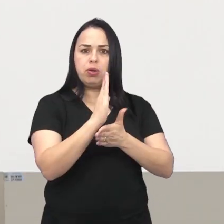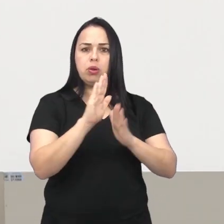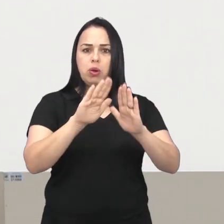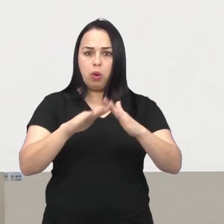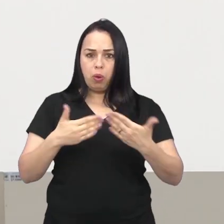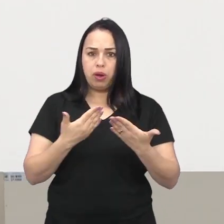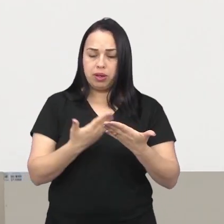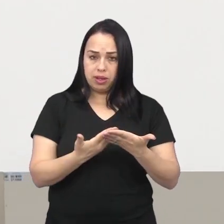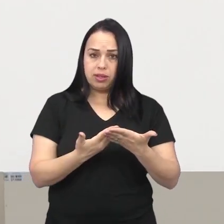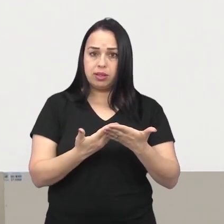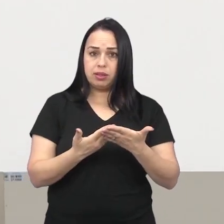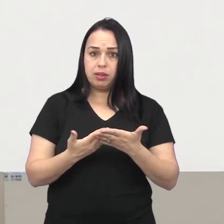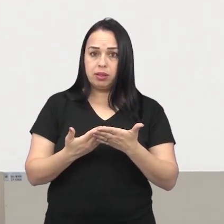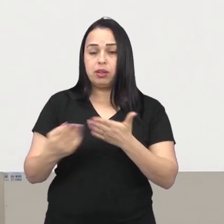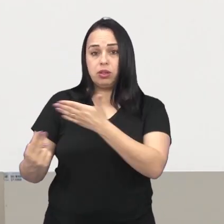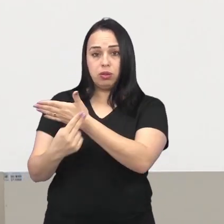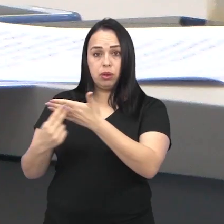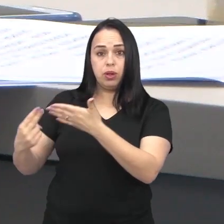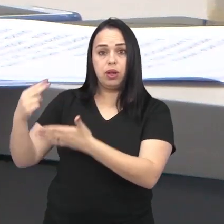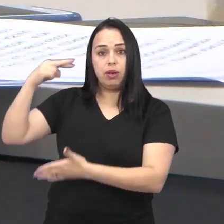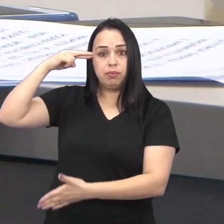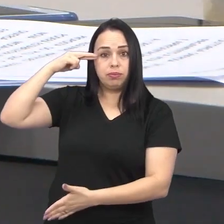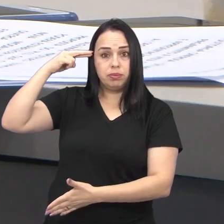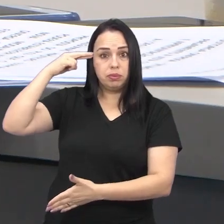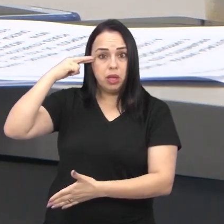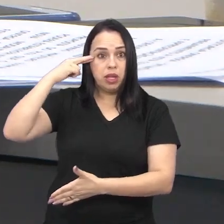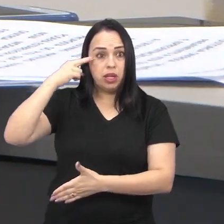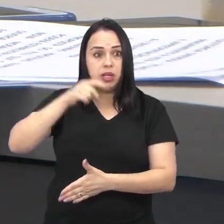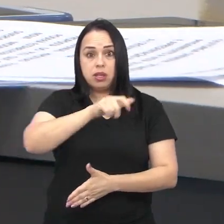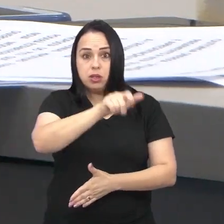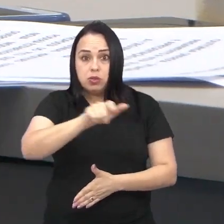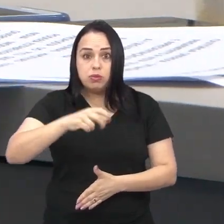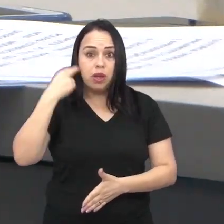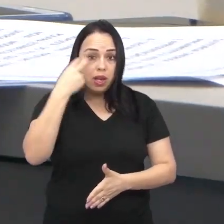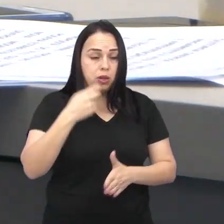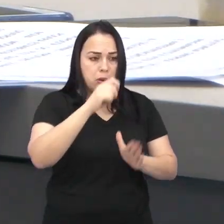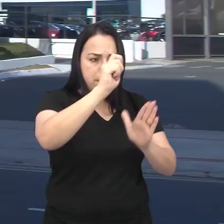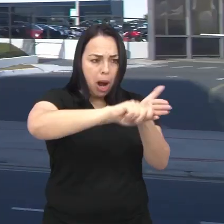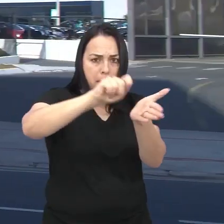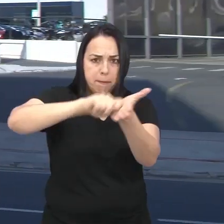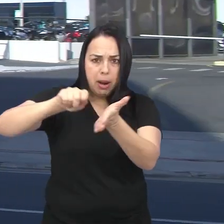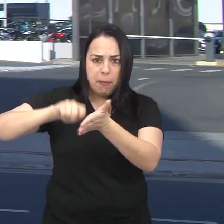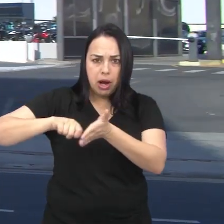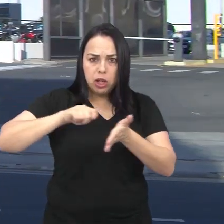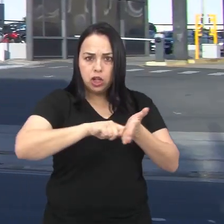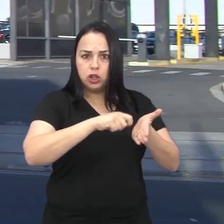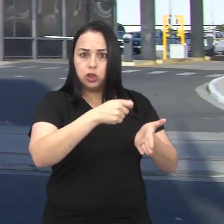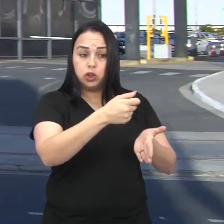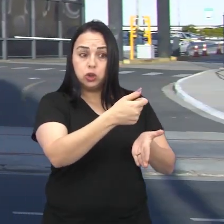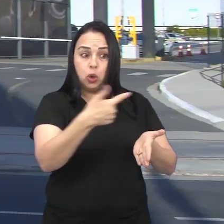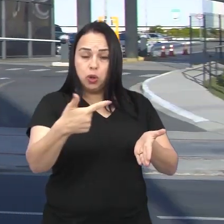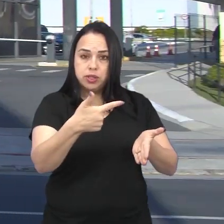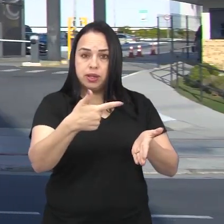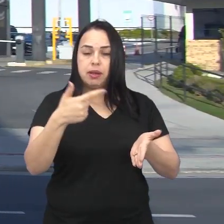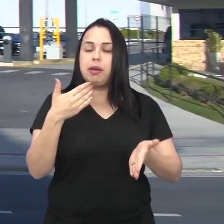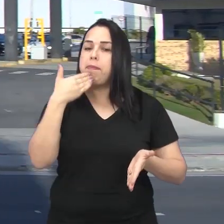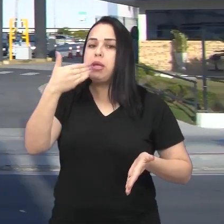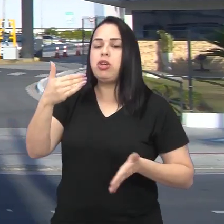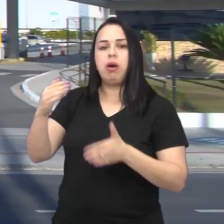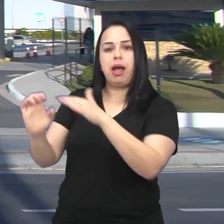autoria do vereador Rogério da ACAZEM e assinado por mais 12 vereadores, que solicita à EDP